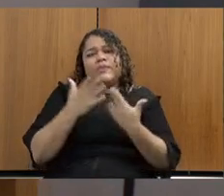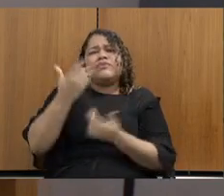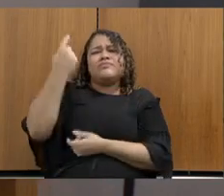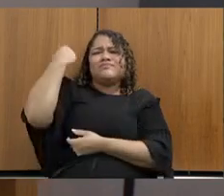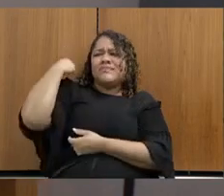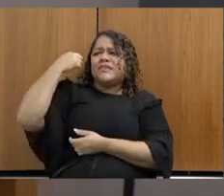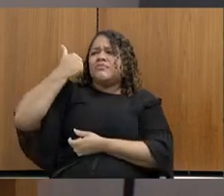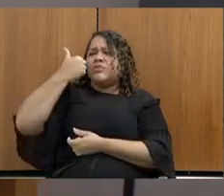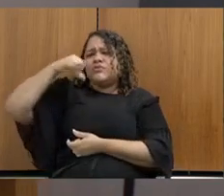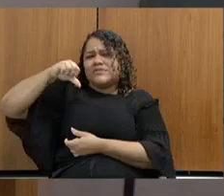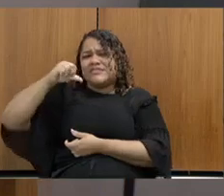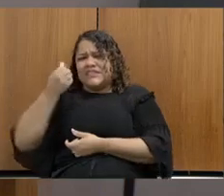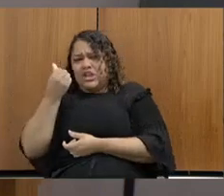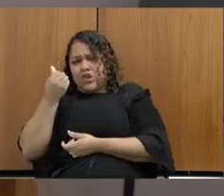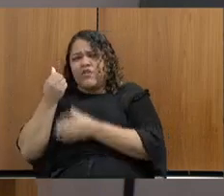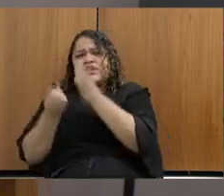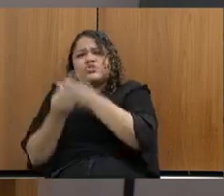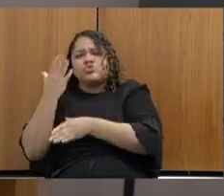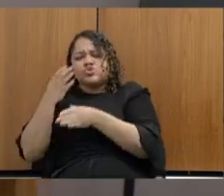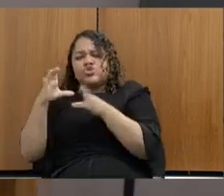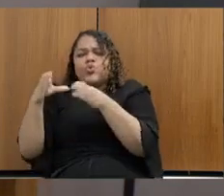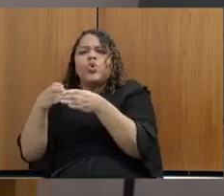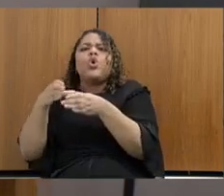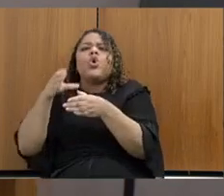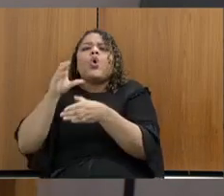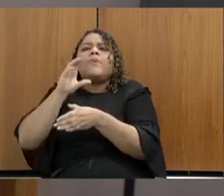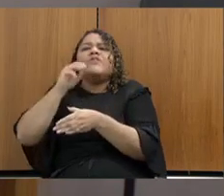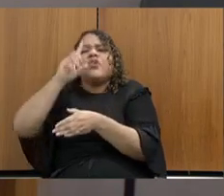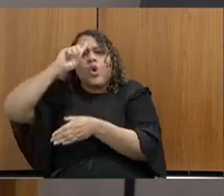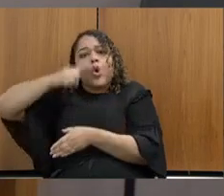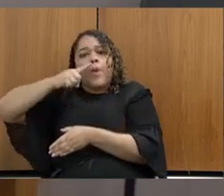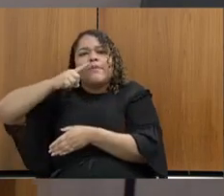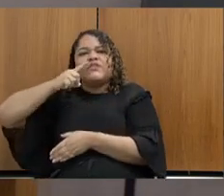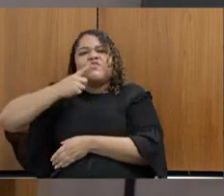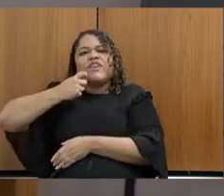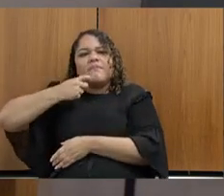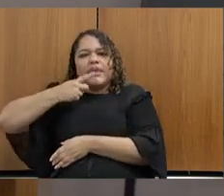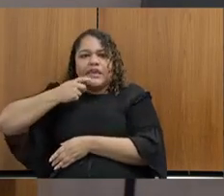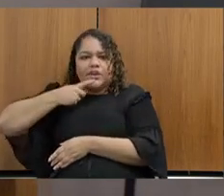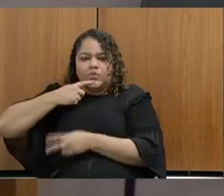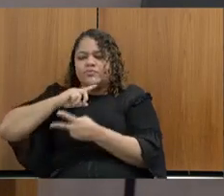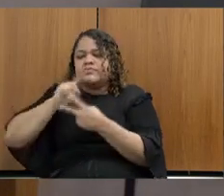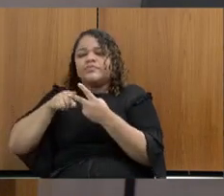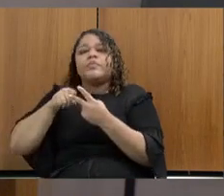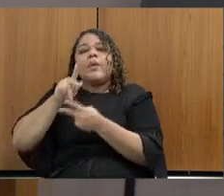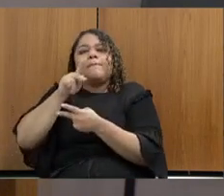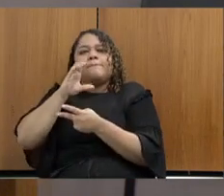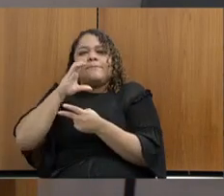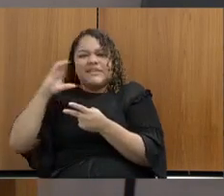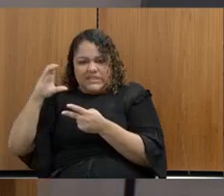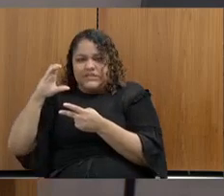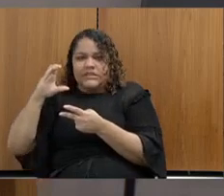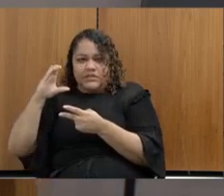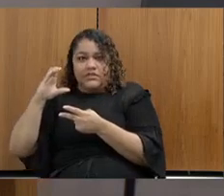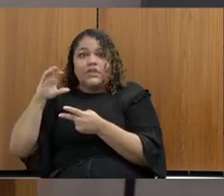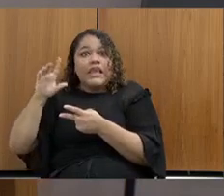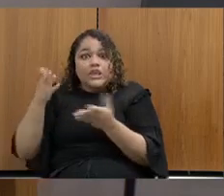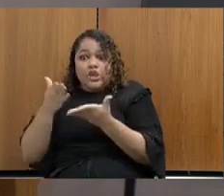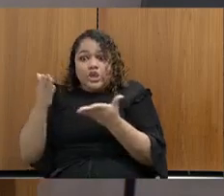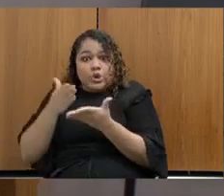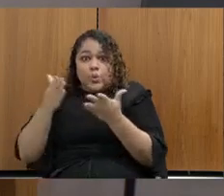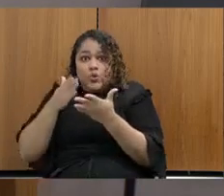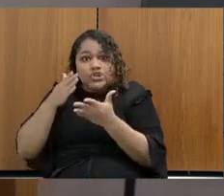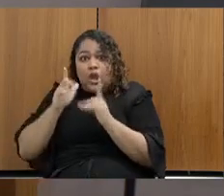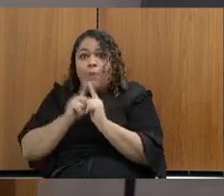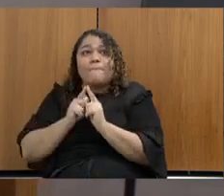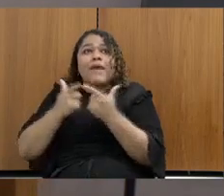partir de 93, principalmente, quando surgiu o PCC, hoje é um demônio que a gente tem aqui no país, o PCC que começou com oito integrantes, hoje essa estima que tem